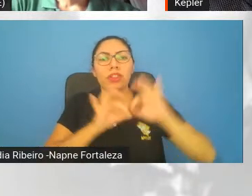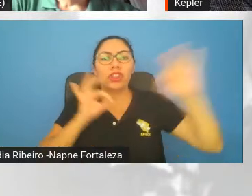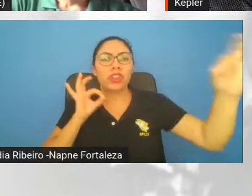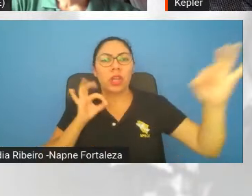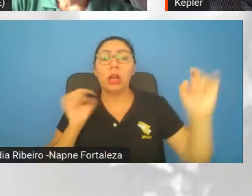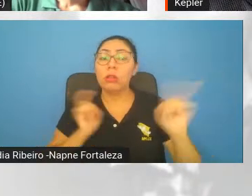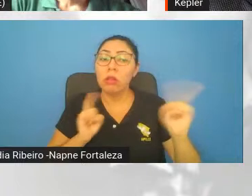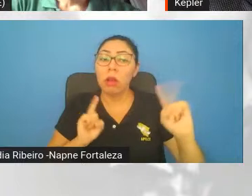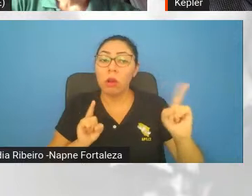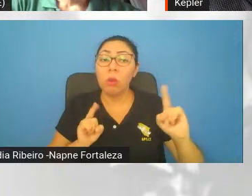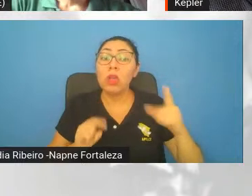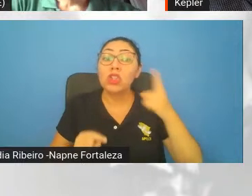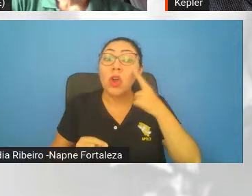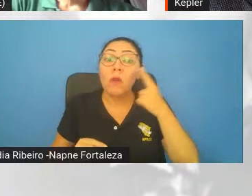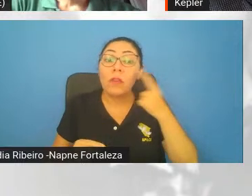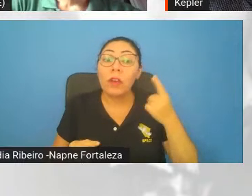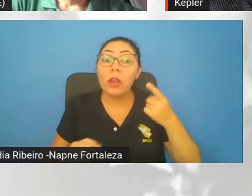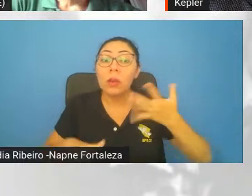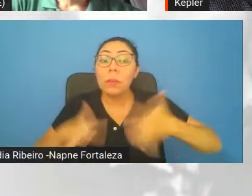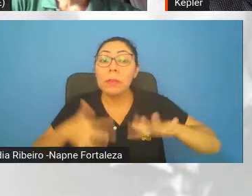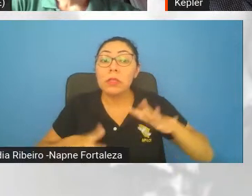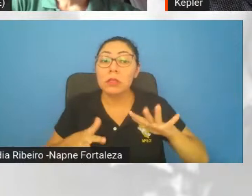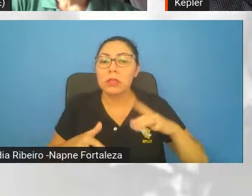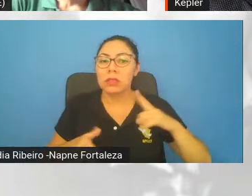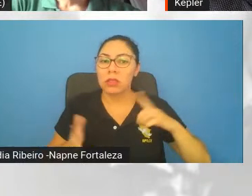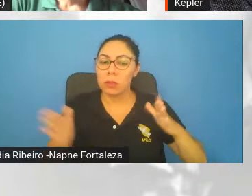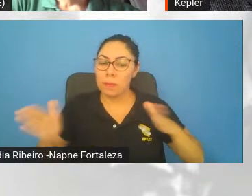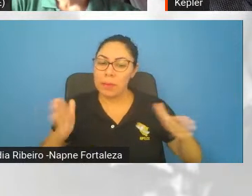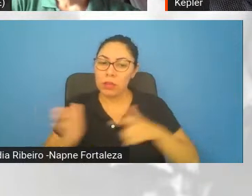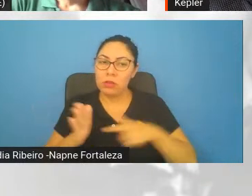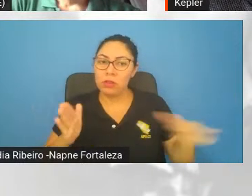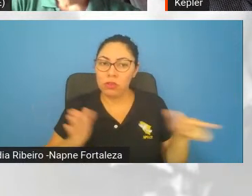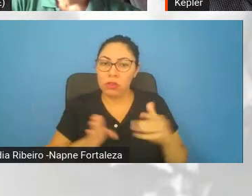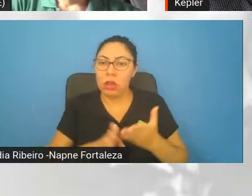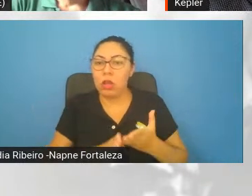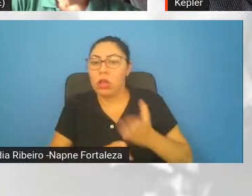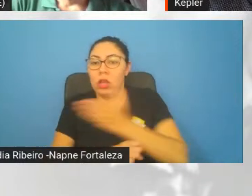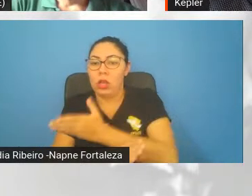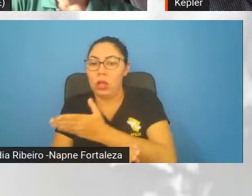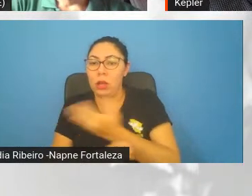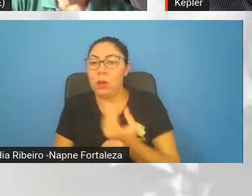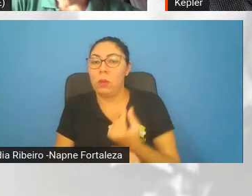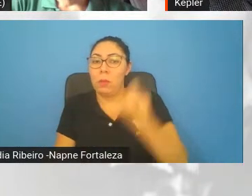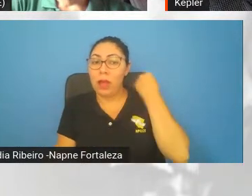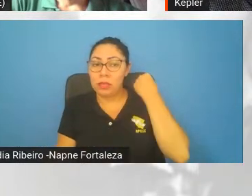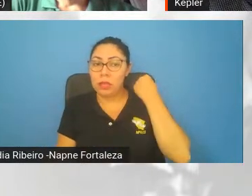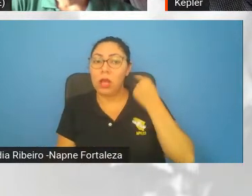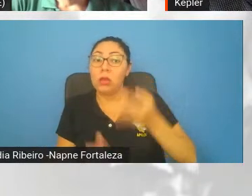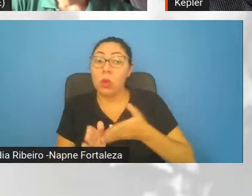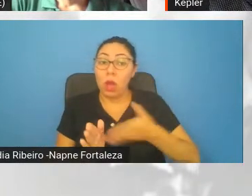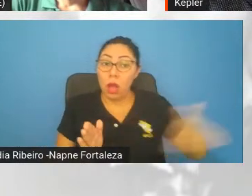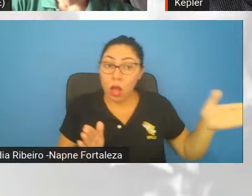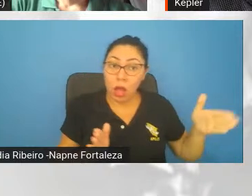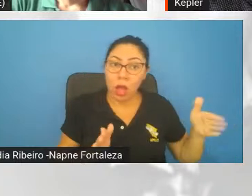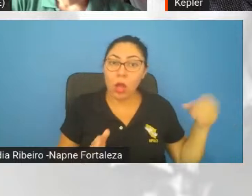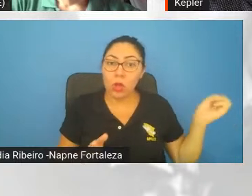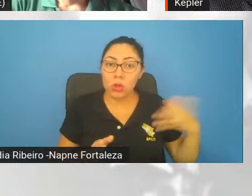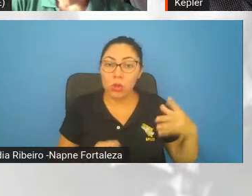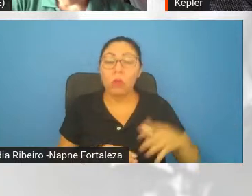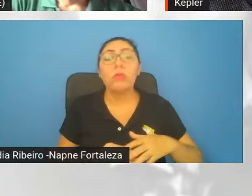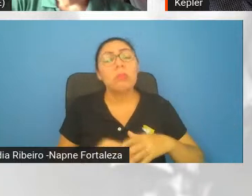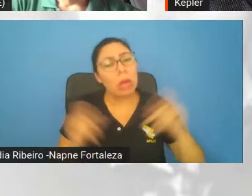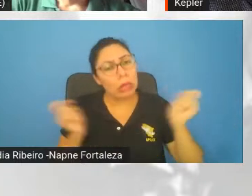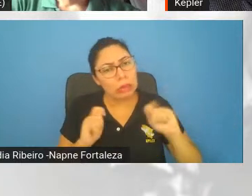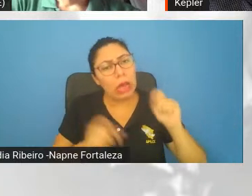proporcionalmente o quanto o universo era menor no passado até chegar no Big Bang. Mas através dos modelos eu posso transformar o